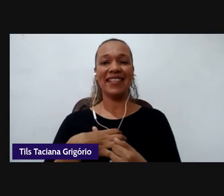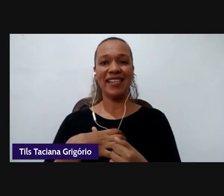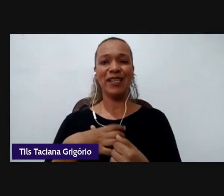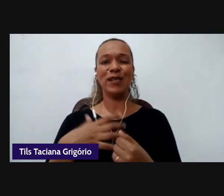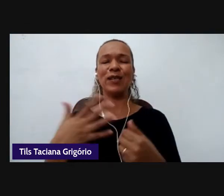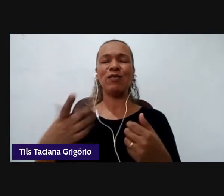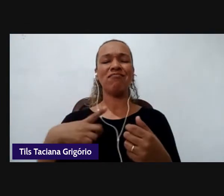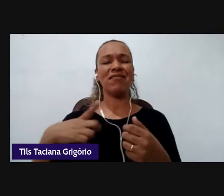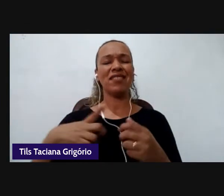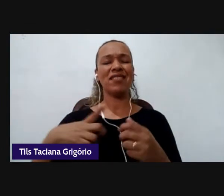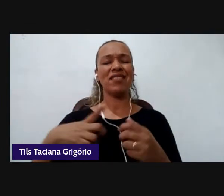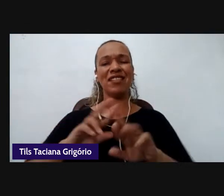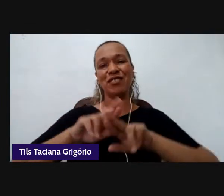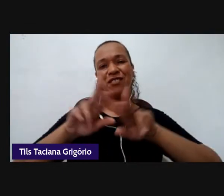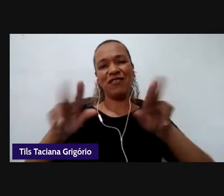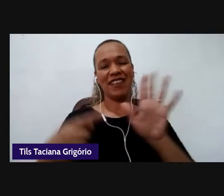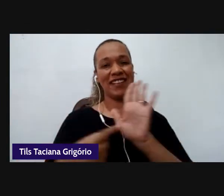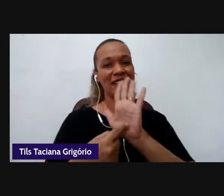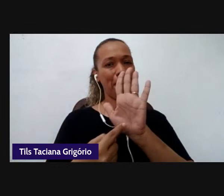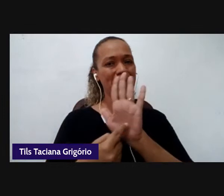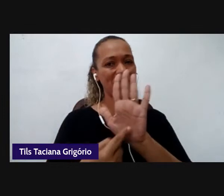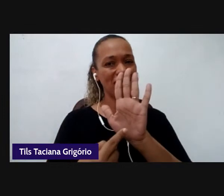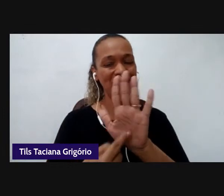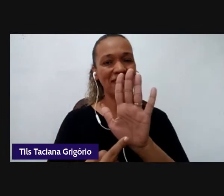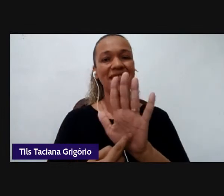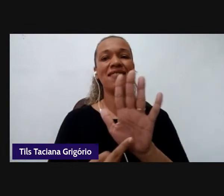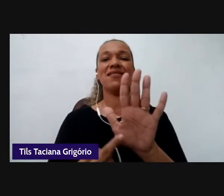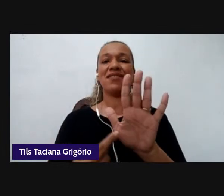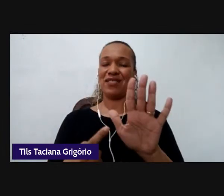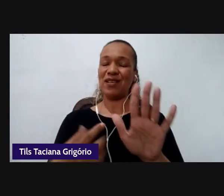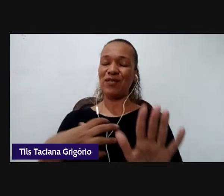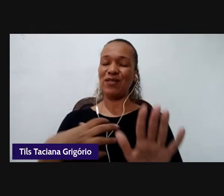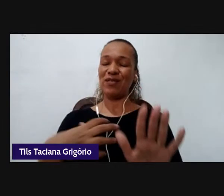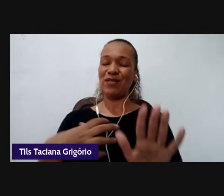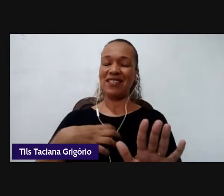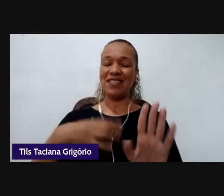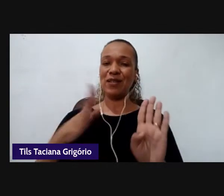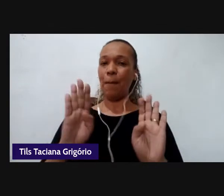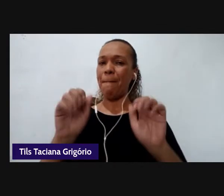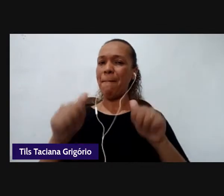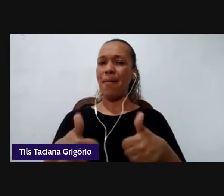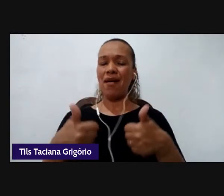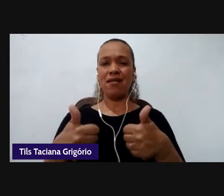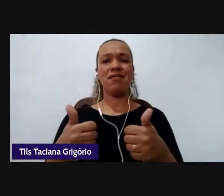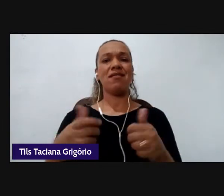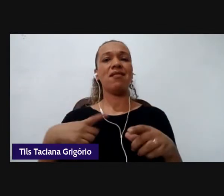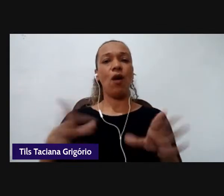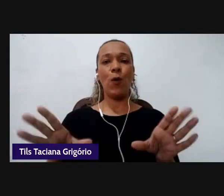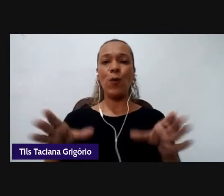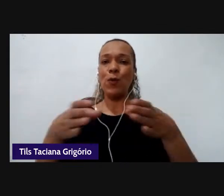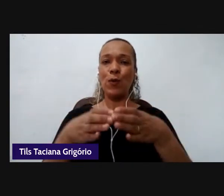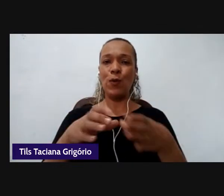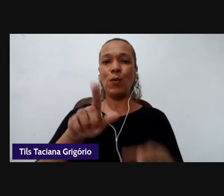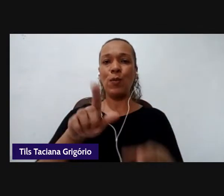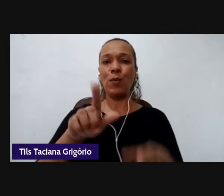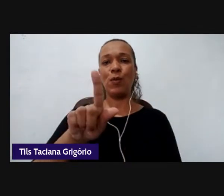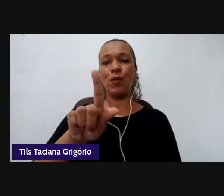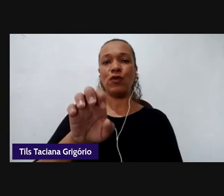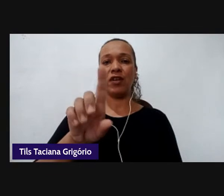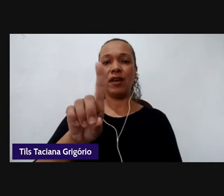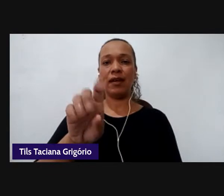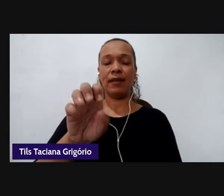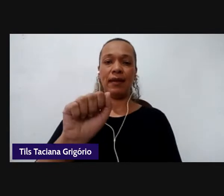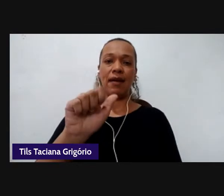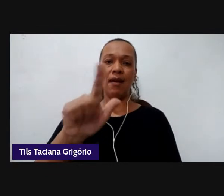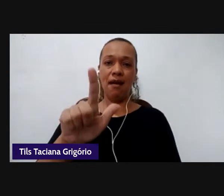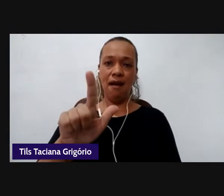apresentações congregados ao nosso grupo GEDEAL, nas discussões da esteira desse